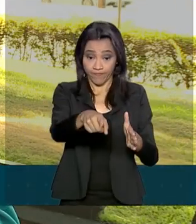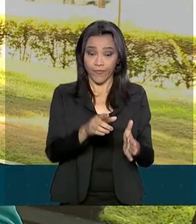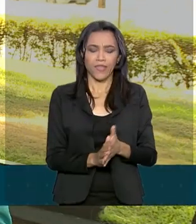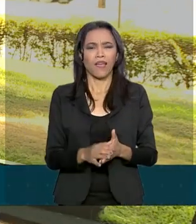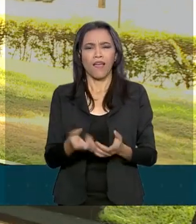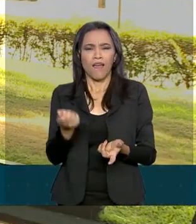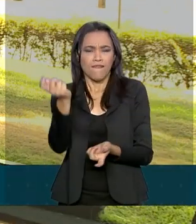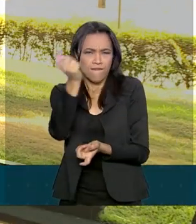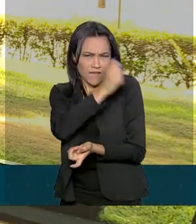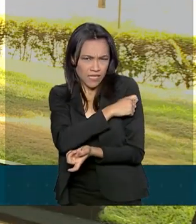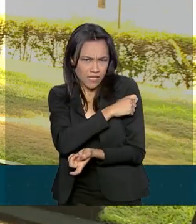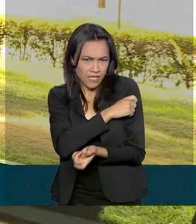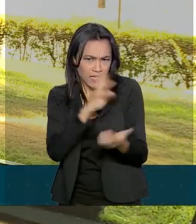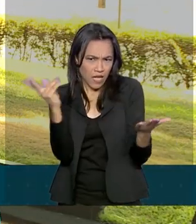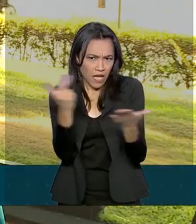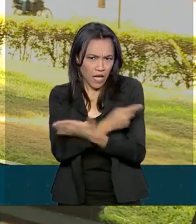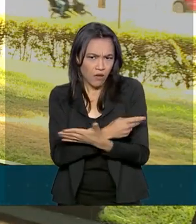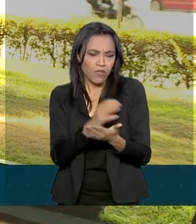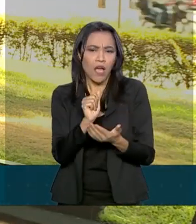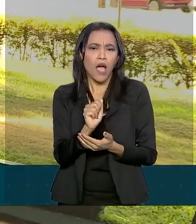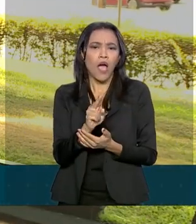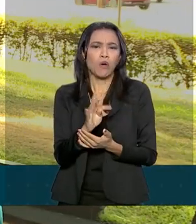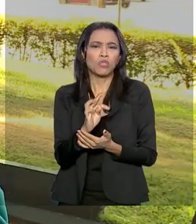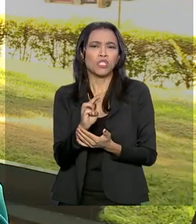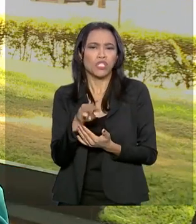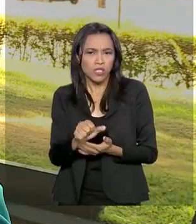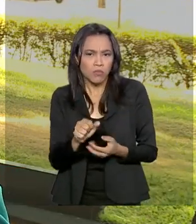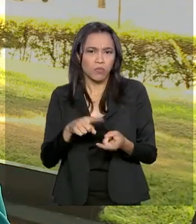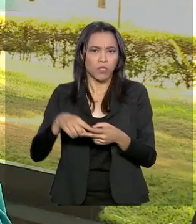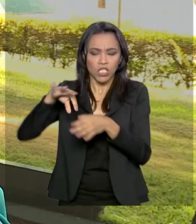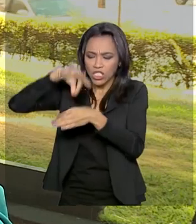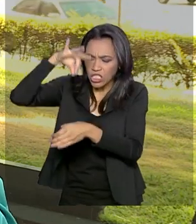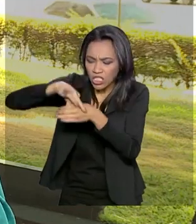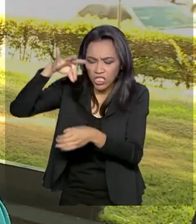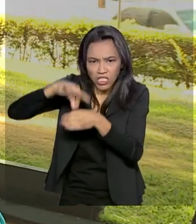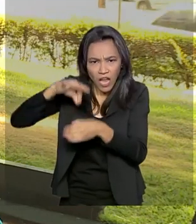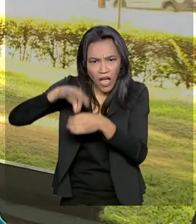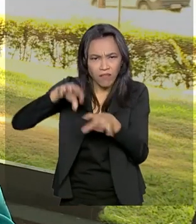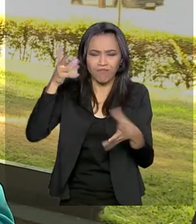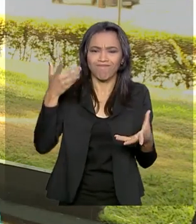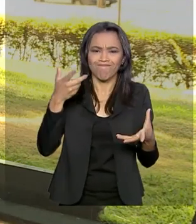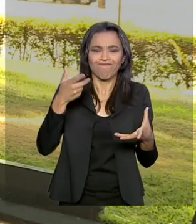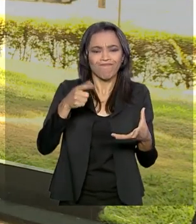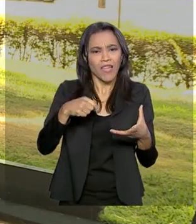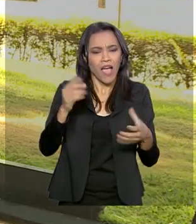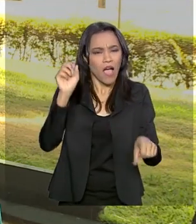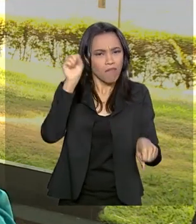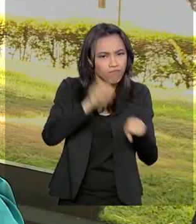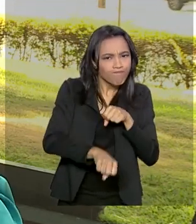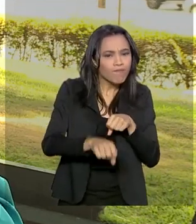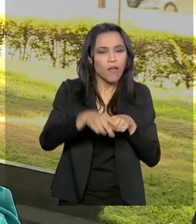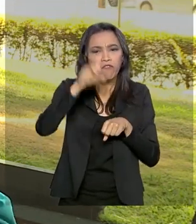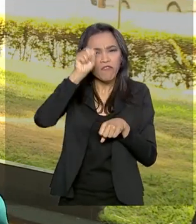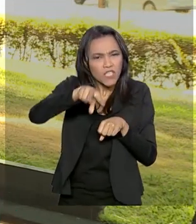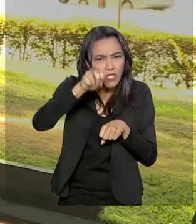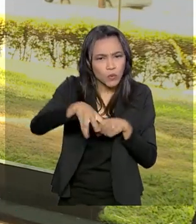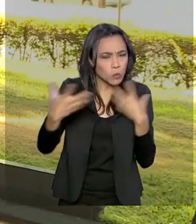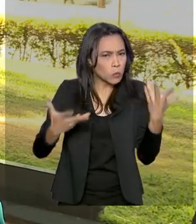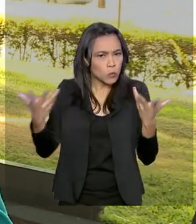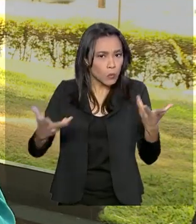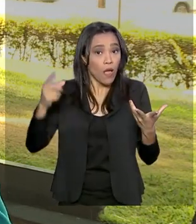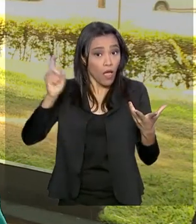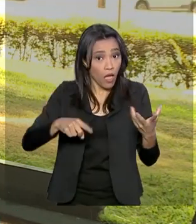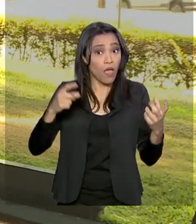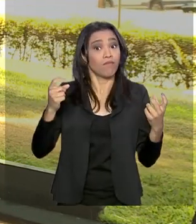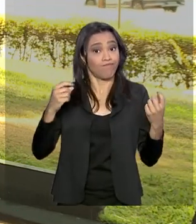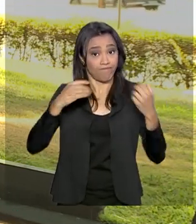Chá de erva doce mata mesmo o vírus da gripe? Essas são apenas algumas notícias falsas chamadas fake news,